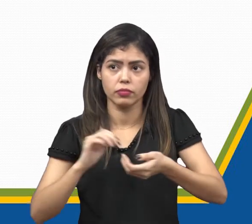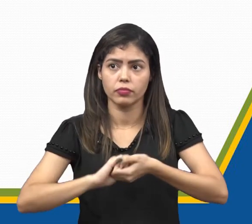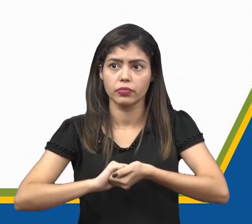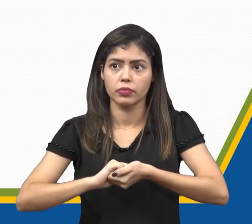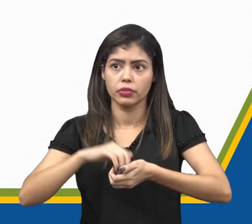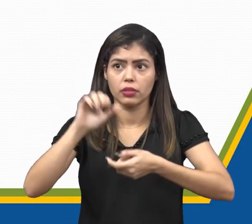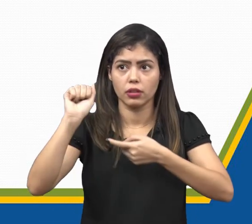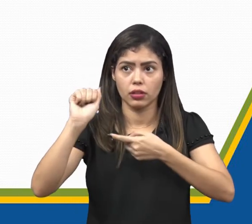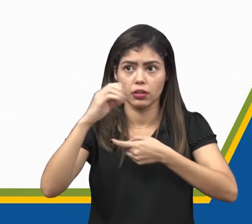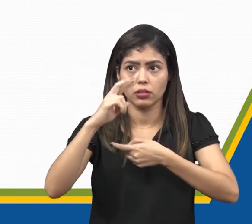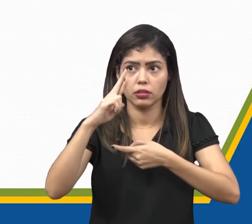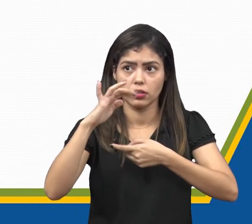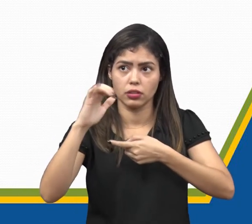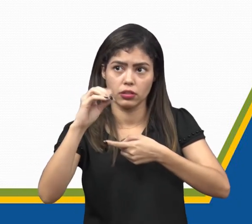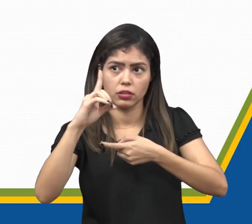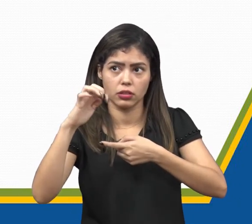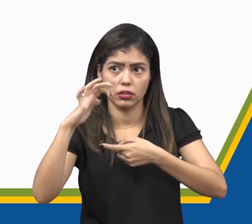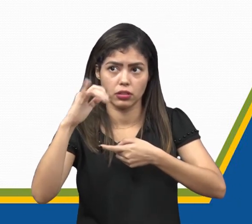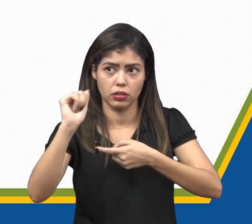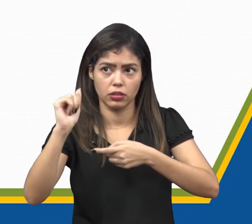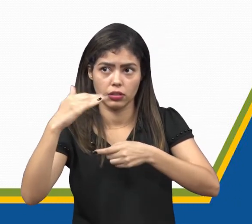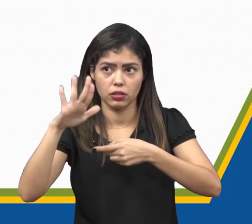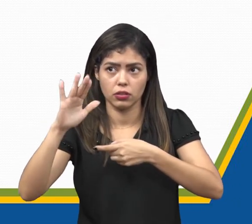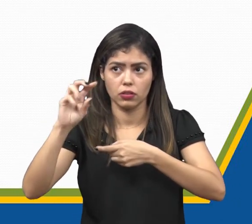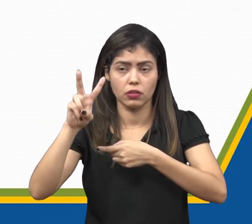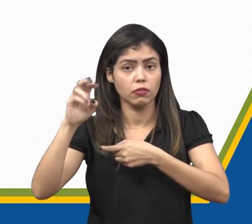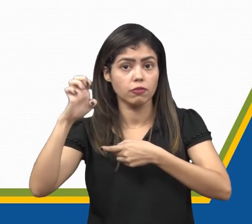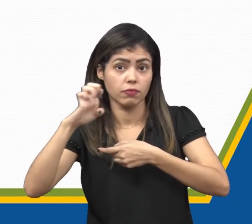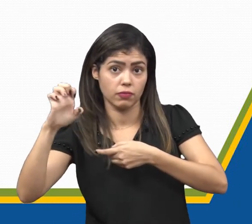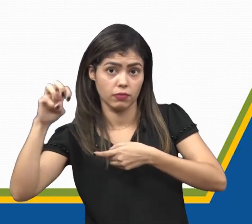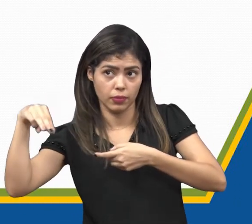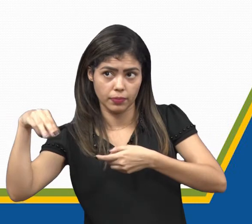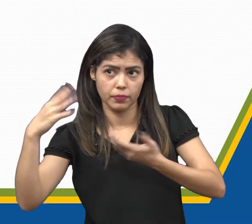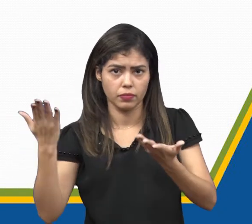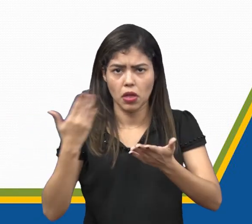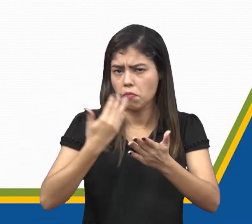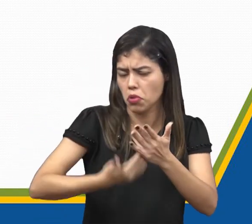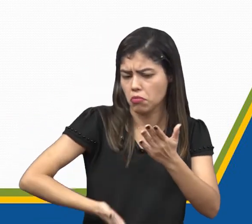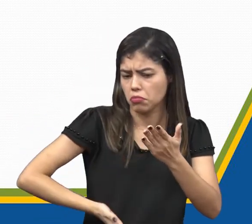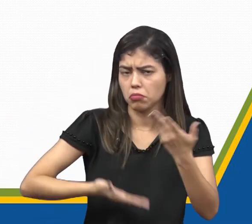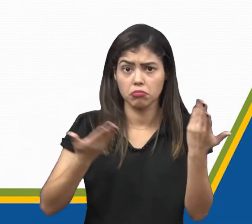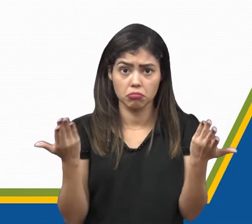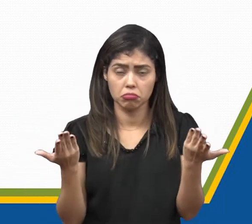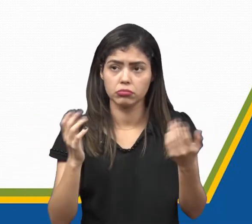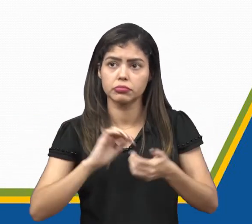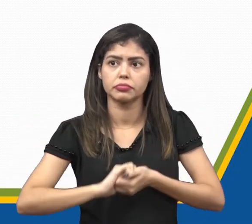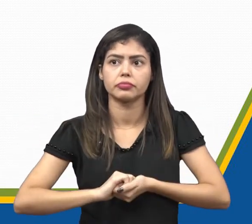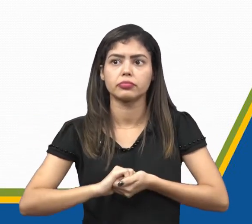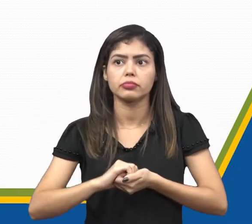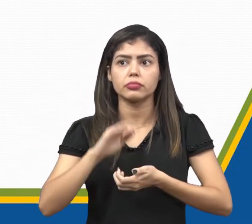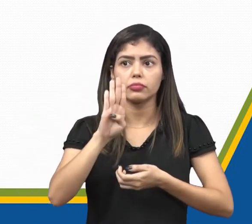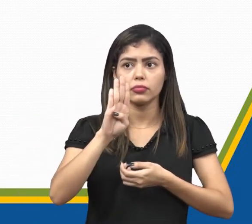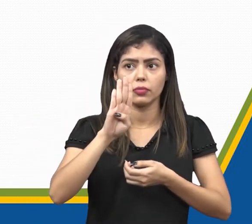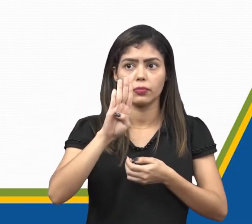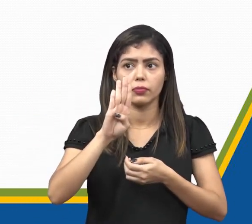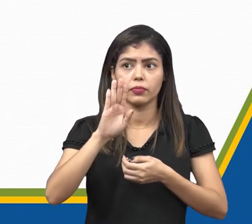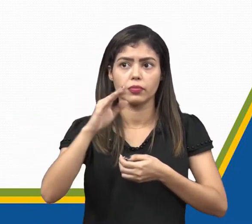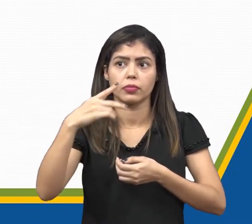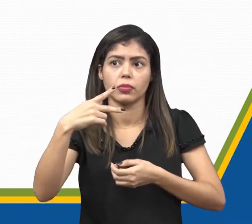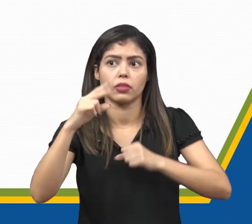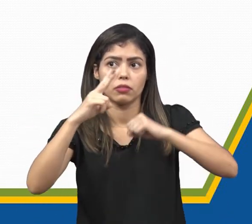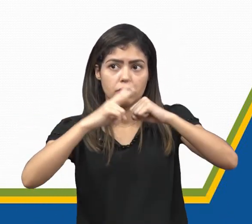Crei, dei e vei. Será que esse conjunto de palavras manteve ou perdeu o acento? B. Por,